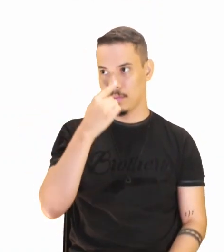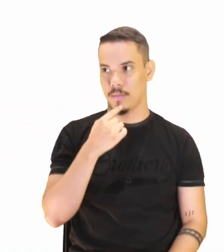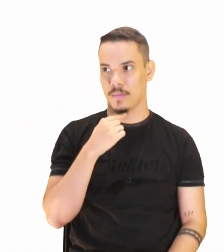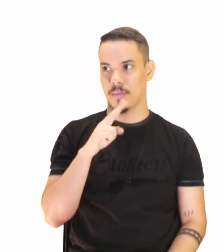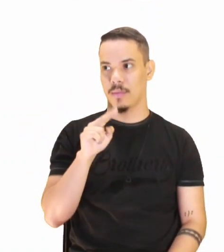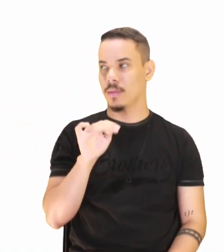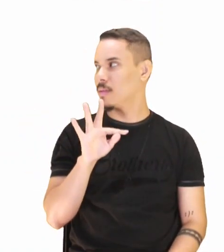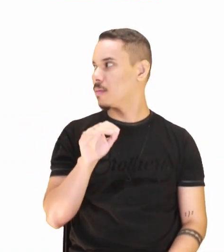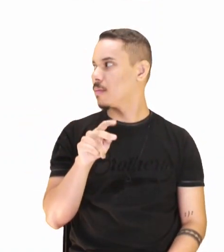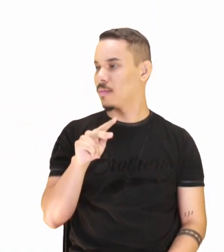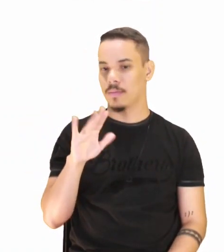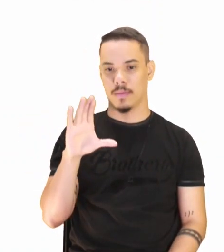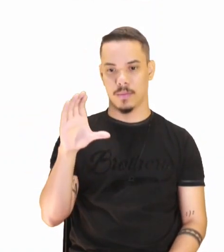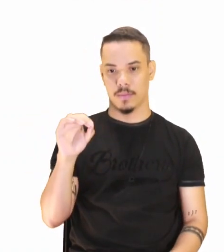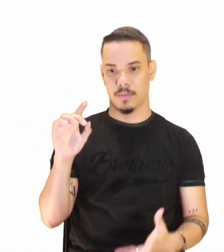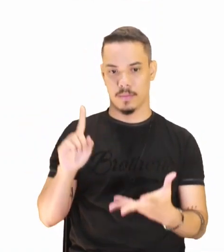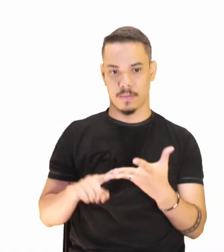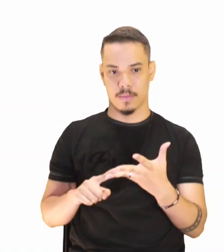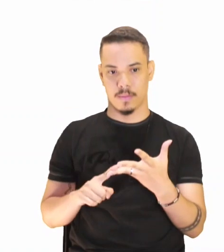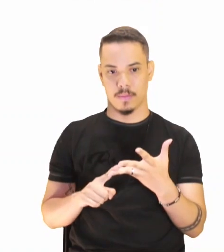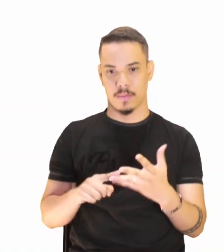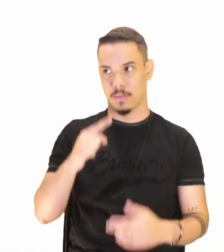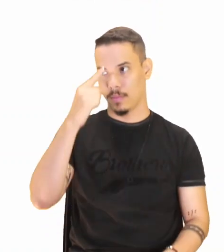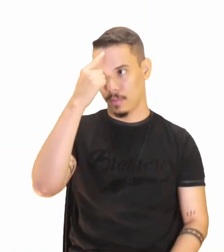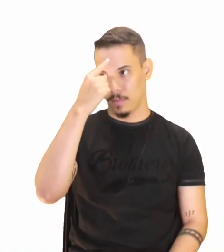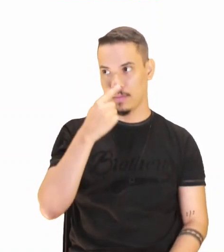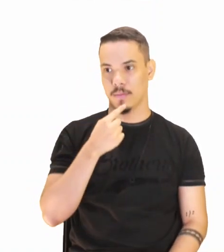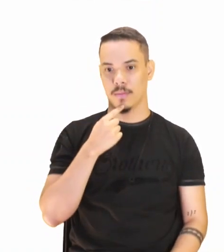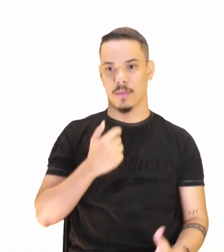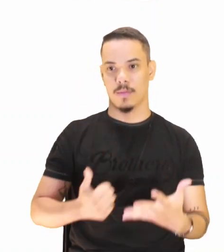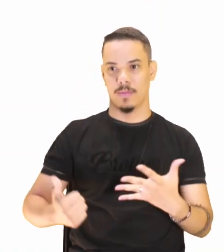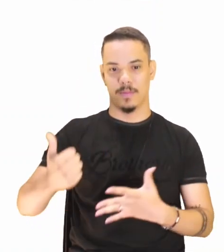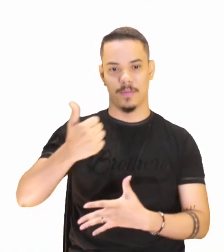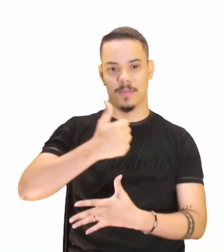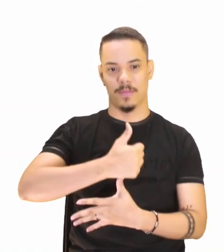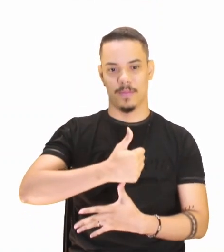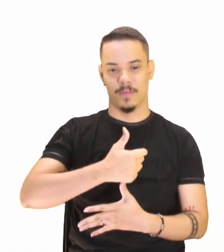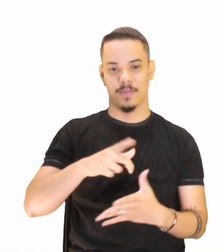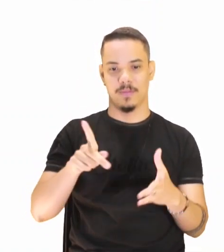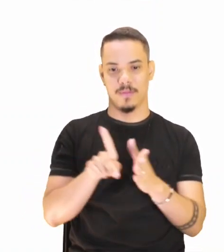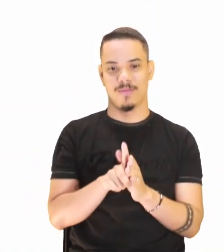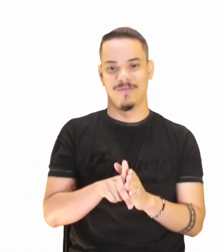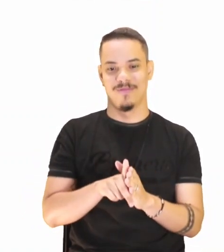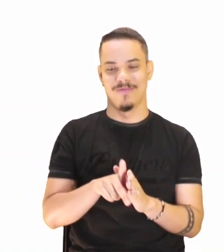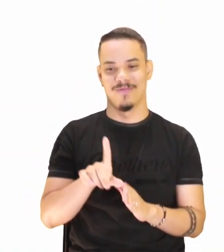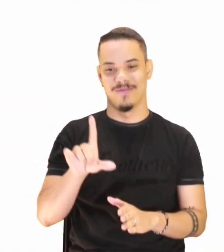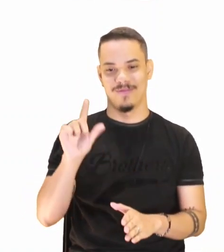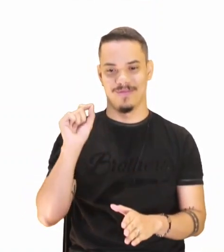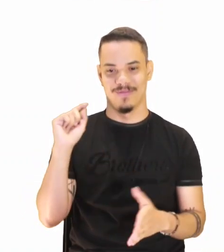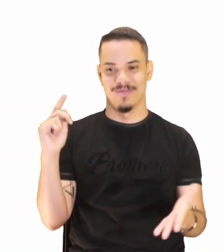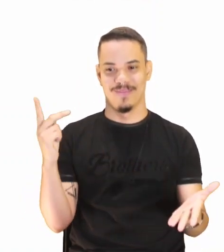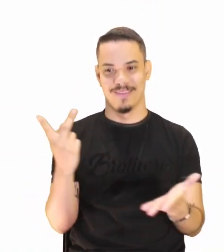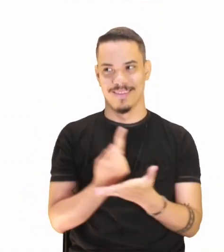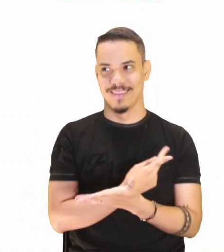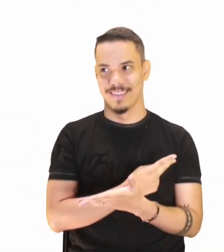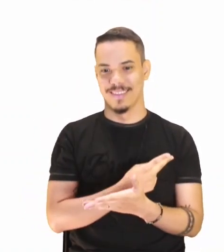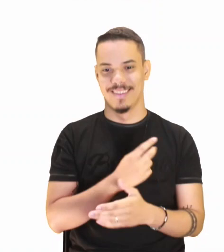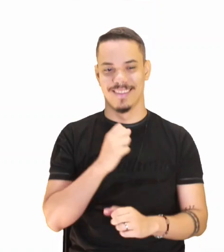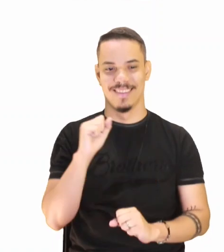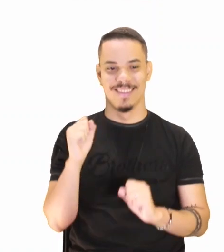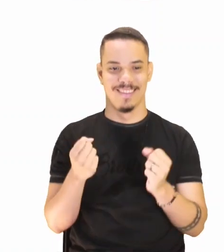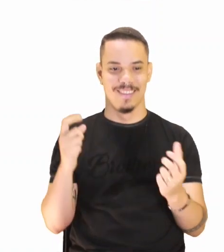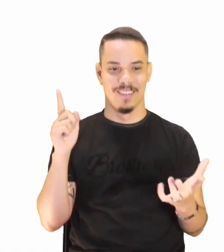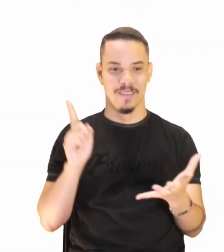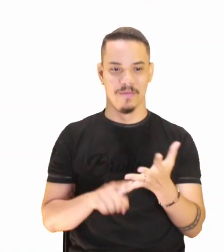utópico. D. Imagem privilegia uma ação moderna industrializada. E.